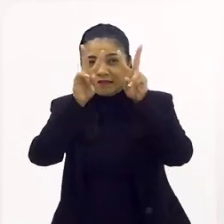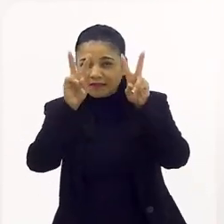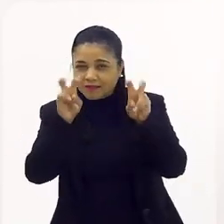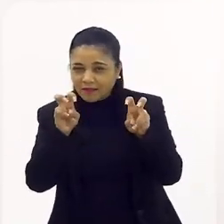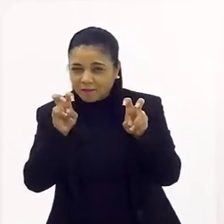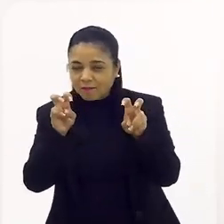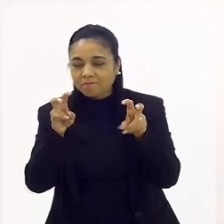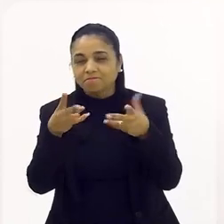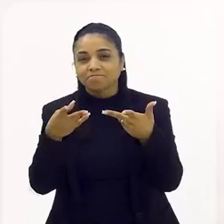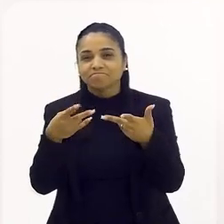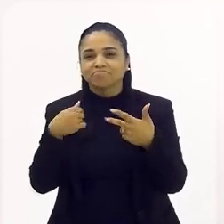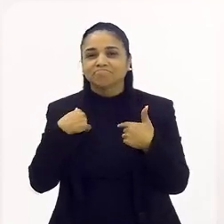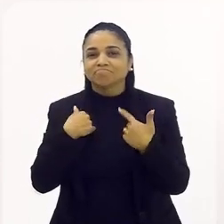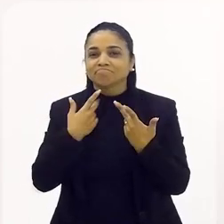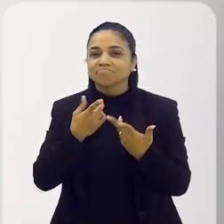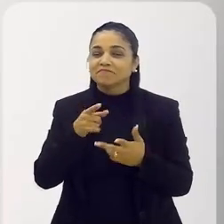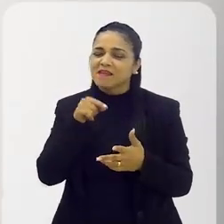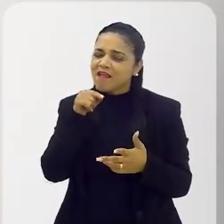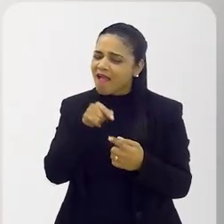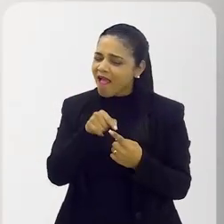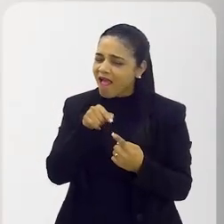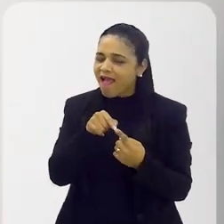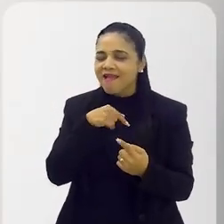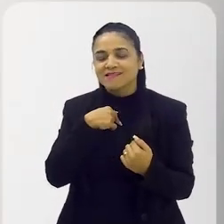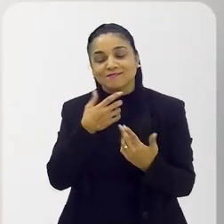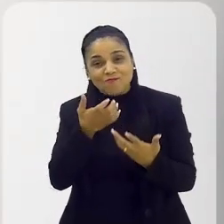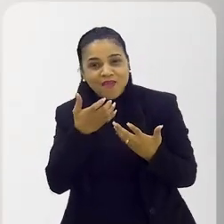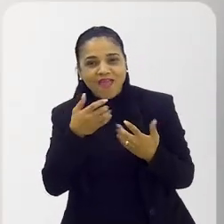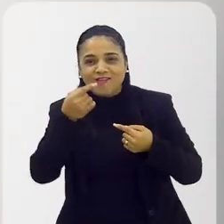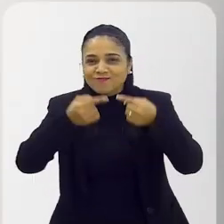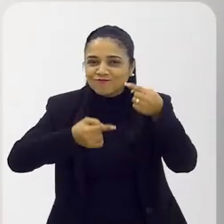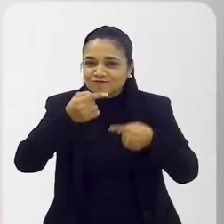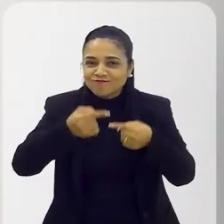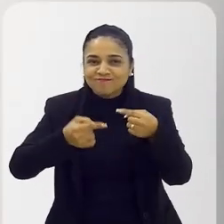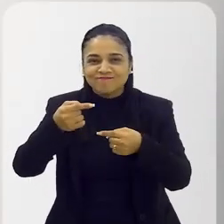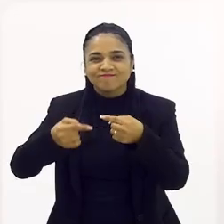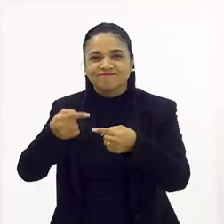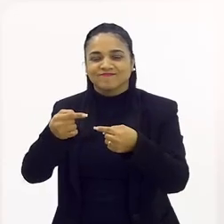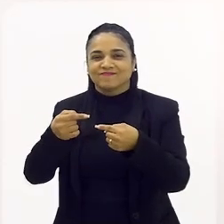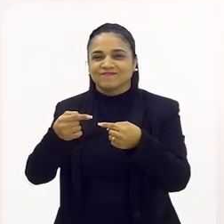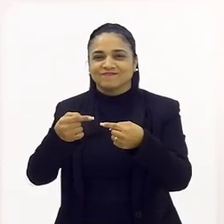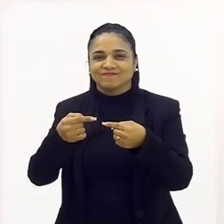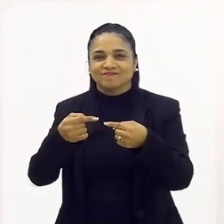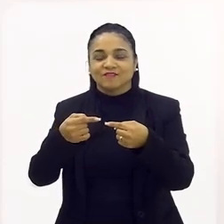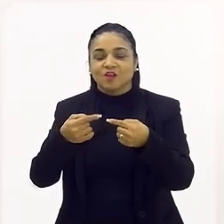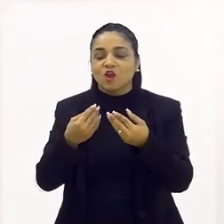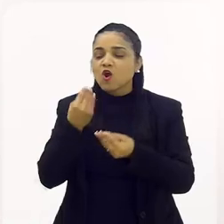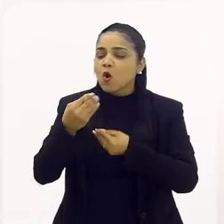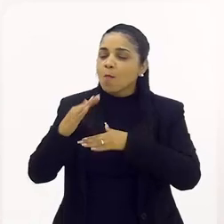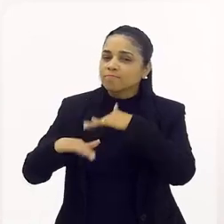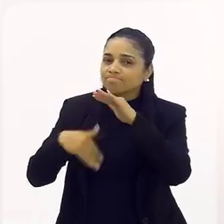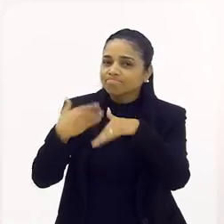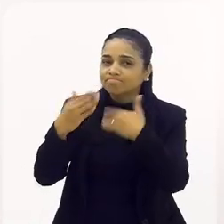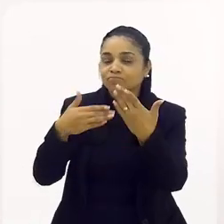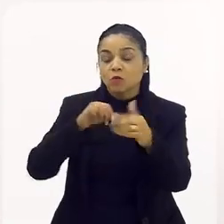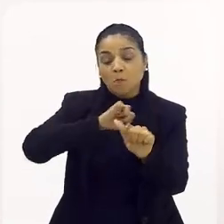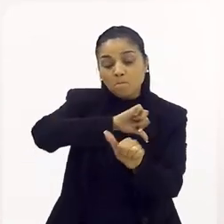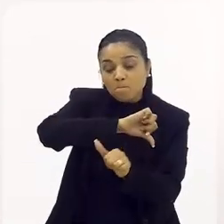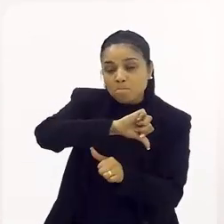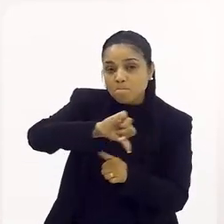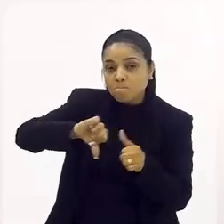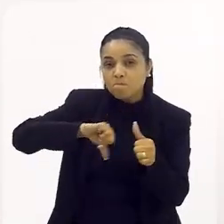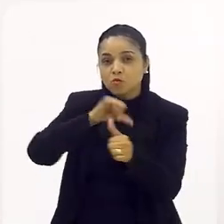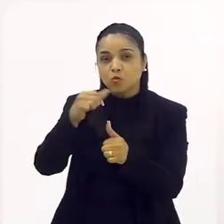assuntos. e é aquele assunto ali que eu quero discutir. Como evoluiu e como